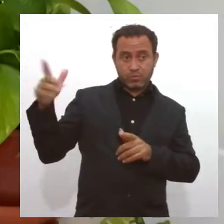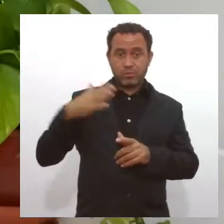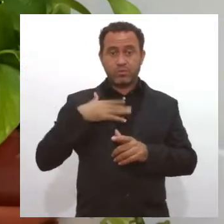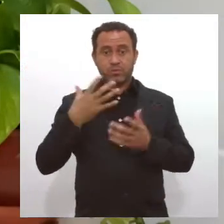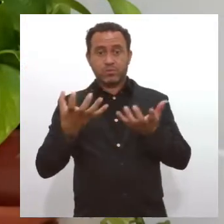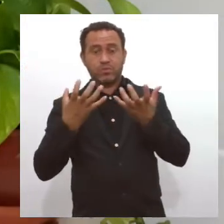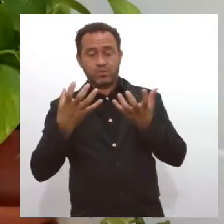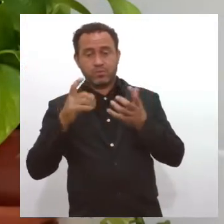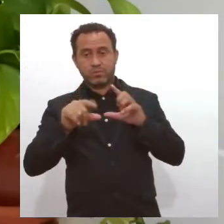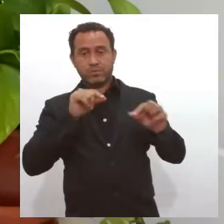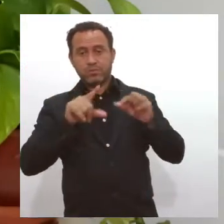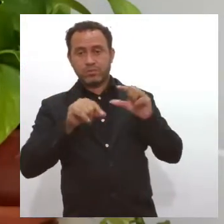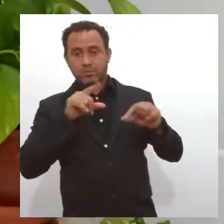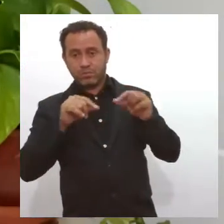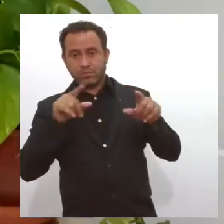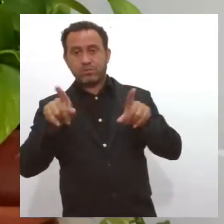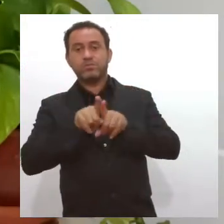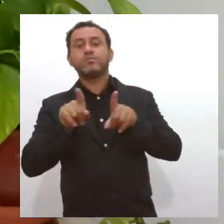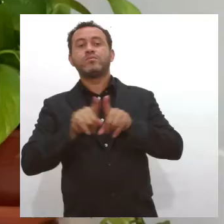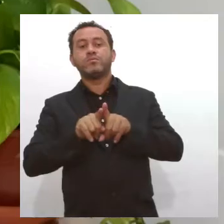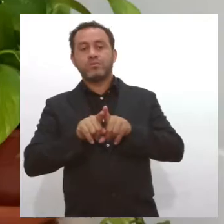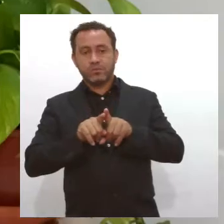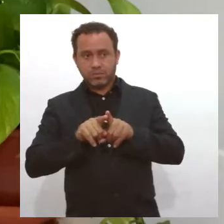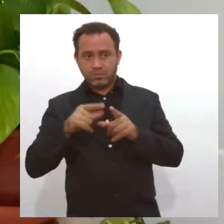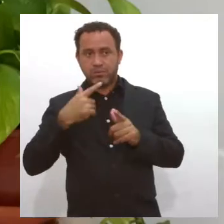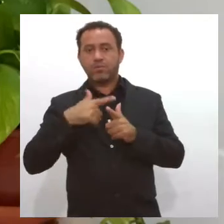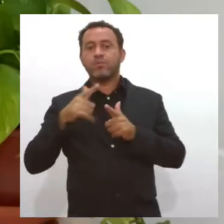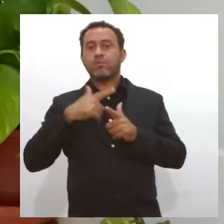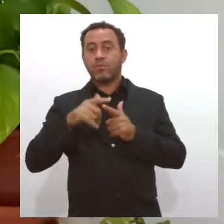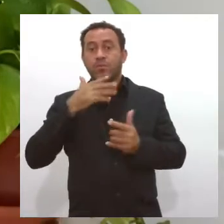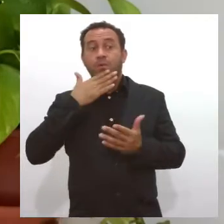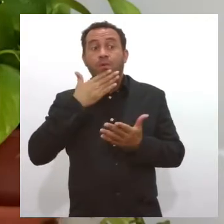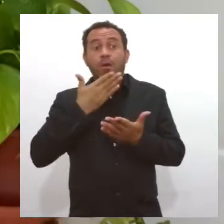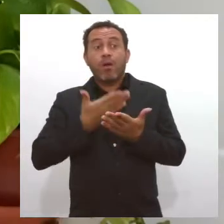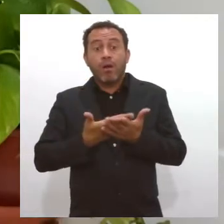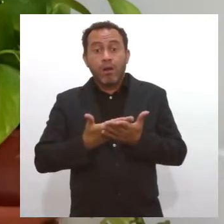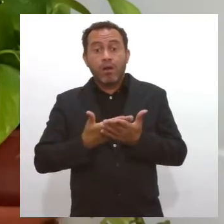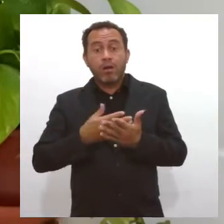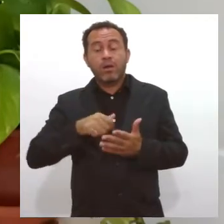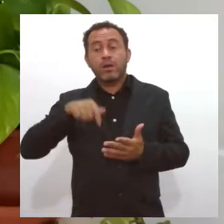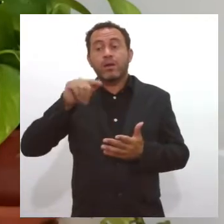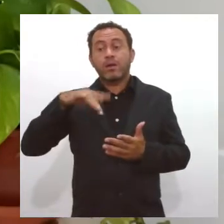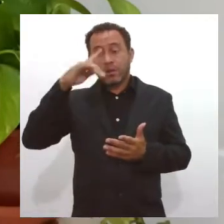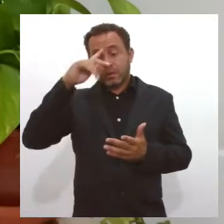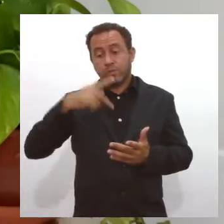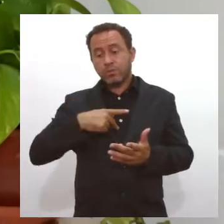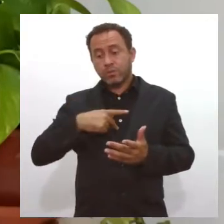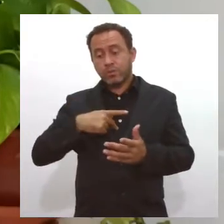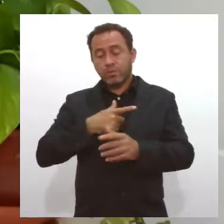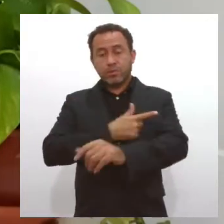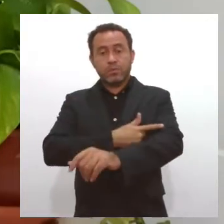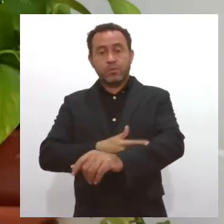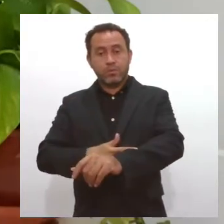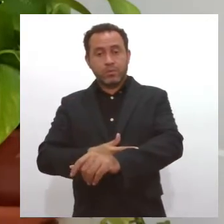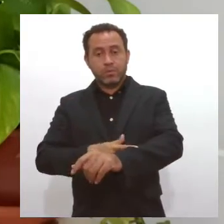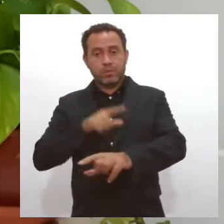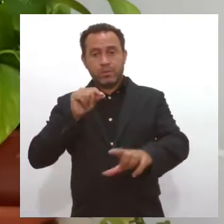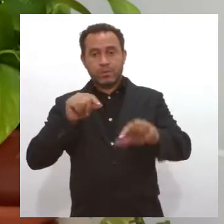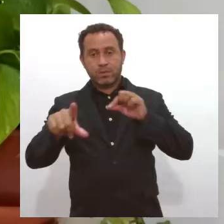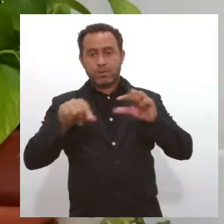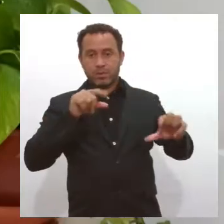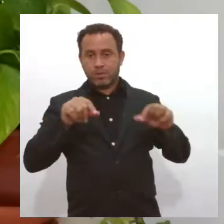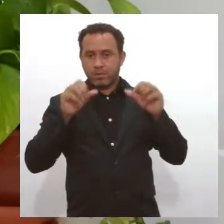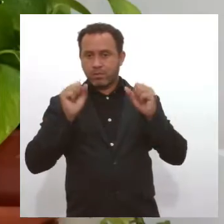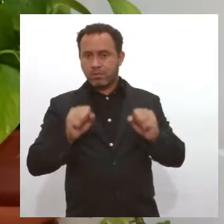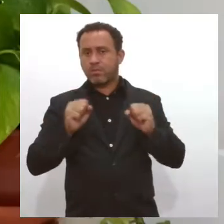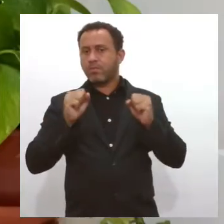vida. E eu posso também tomar grandes surpresas, porque quem eu sou, como eu me comporto, as escolhas que eu faço, podem